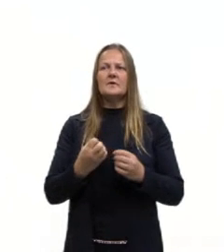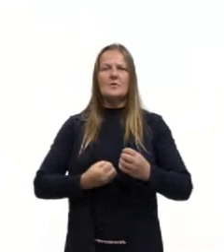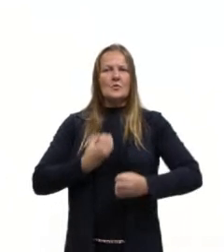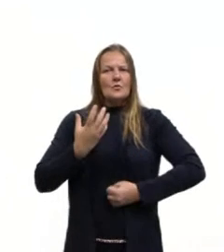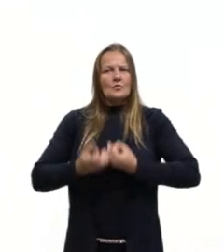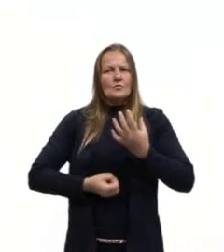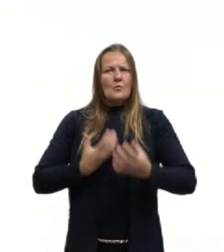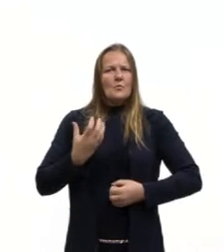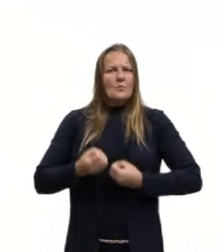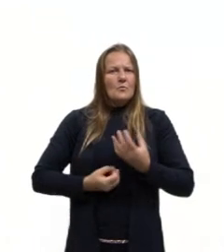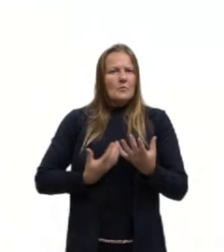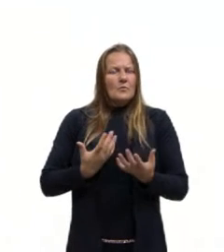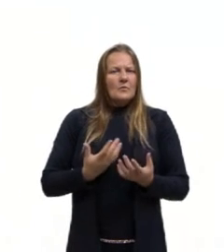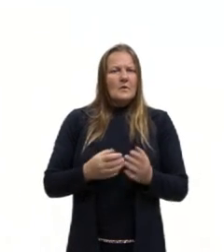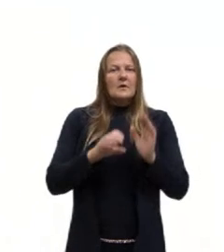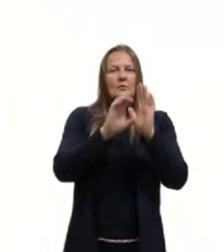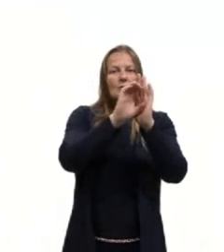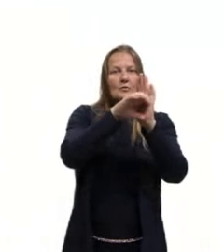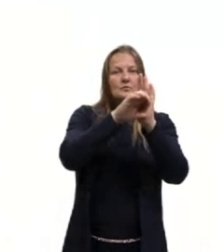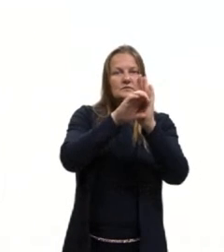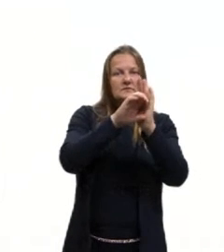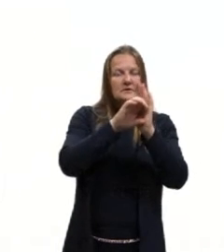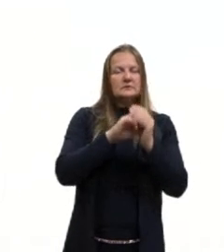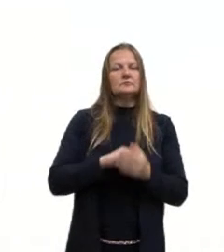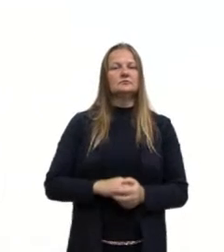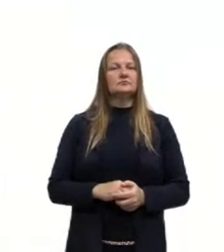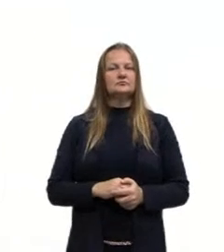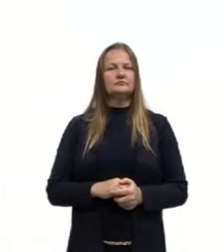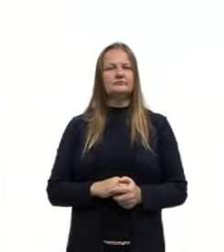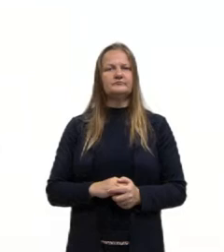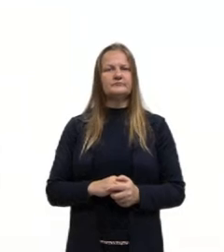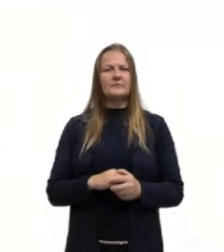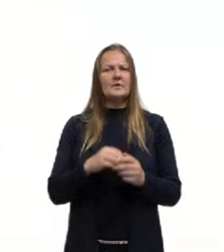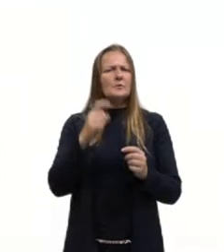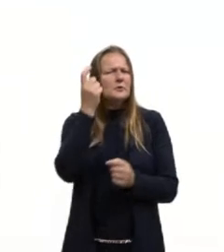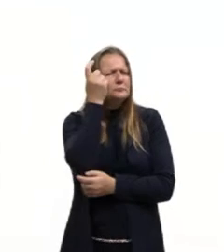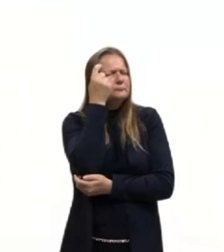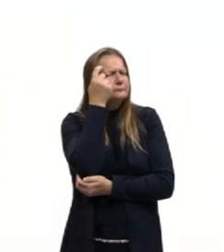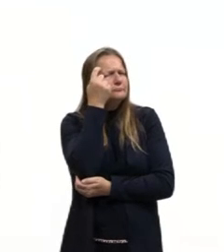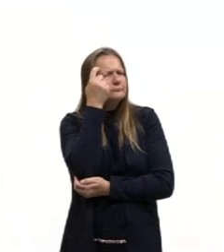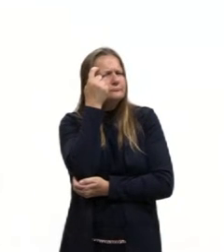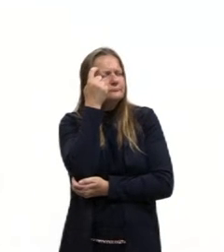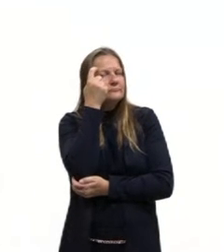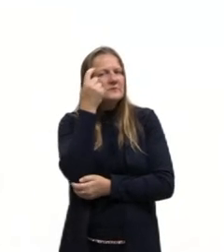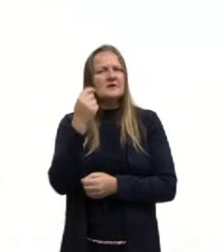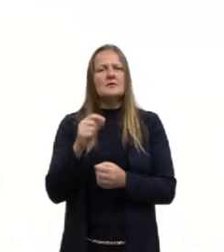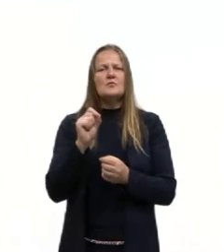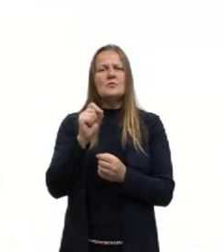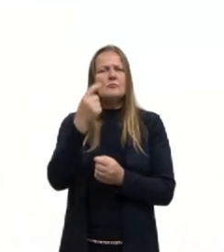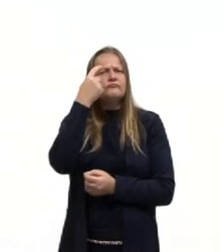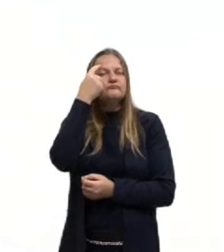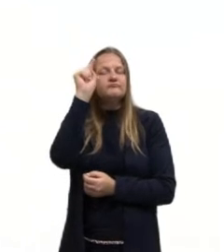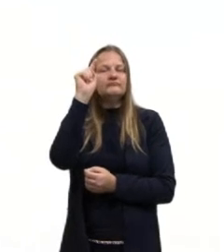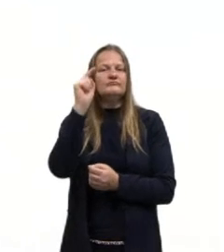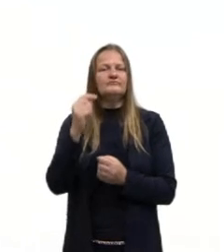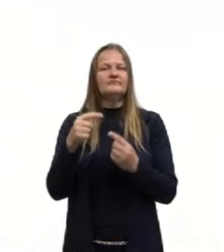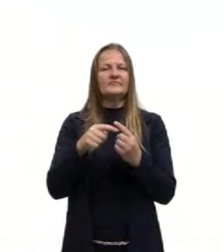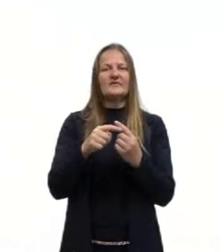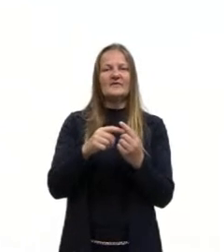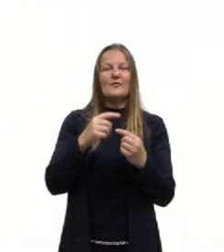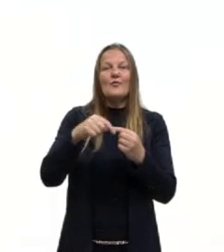artística mais pautada nos conceitos, na reflexão e na ideia, em detrimento da